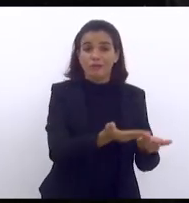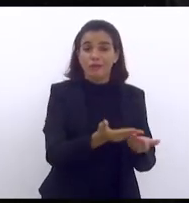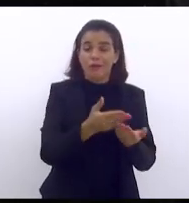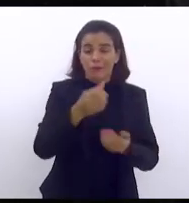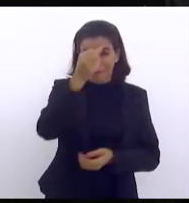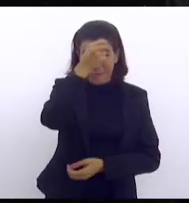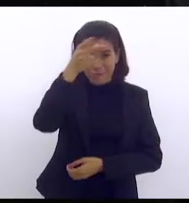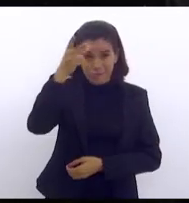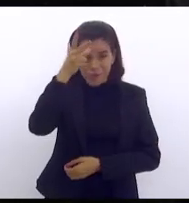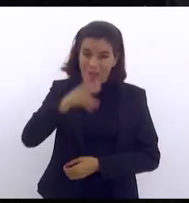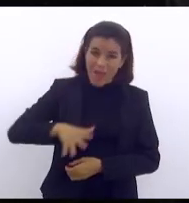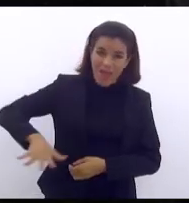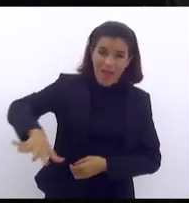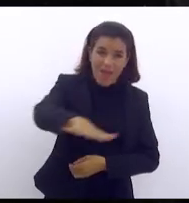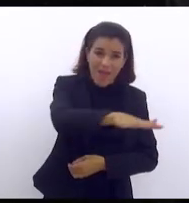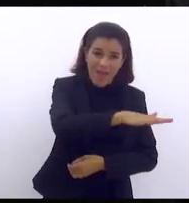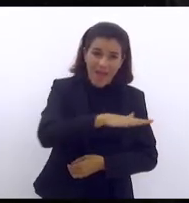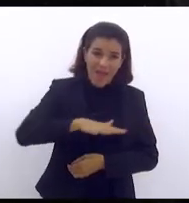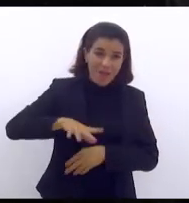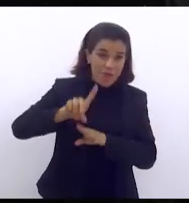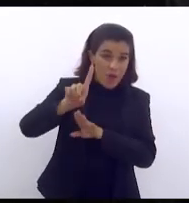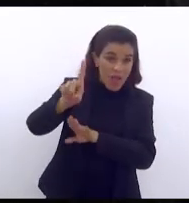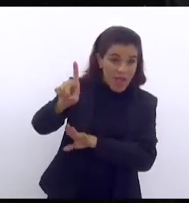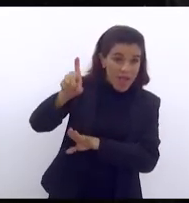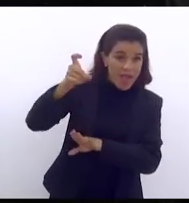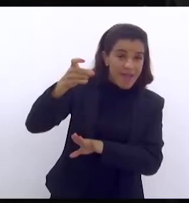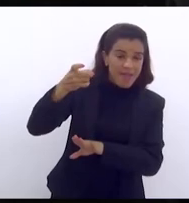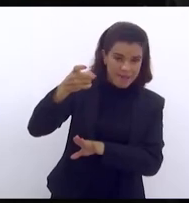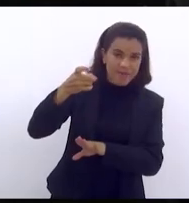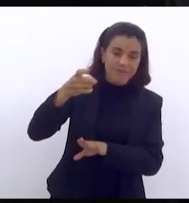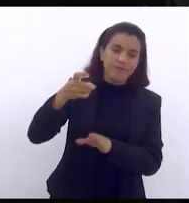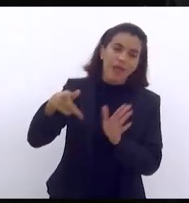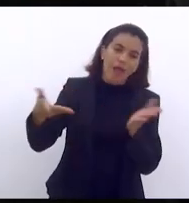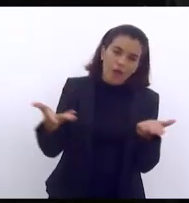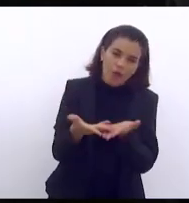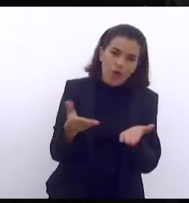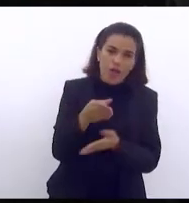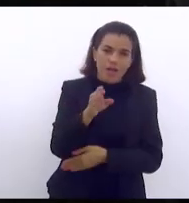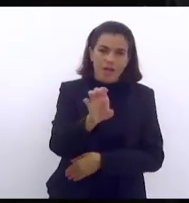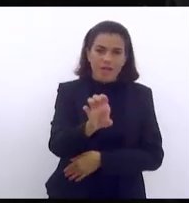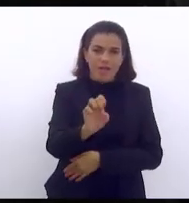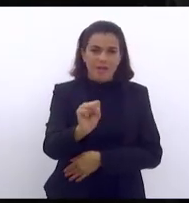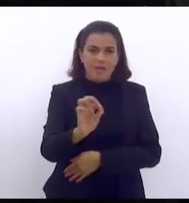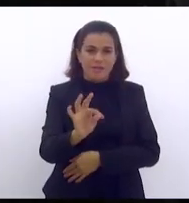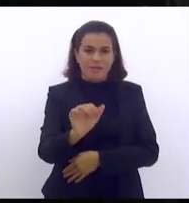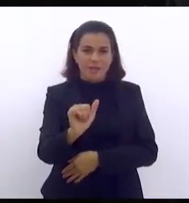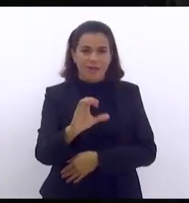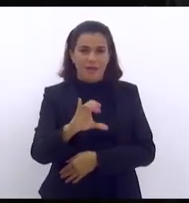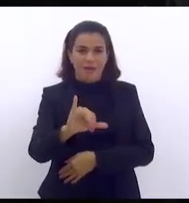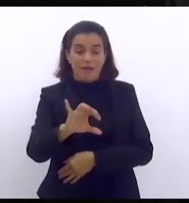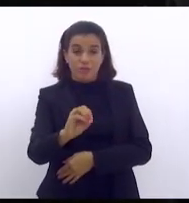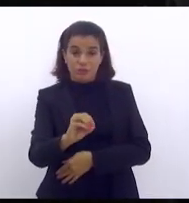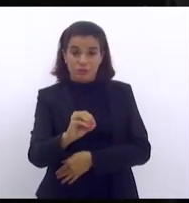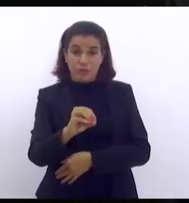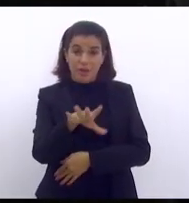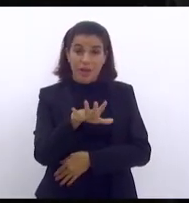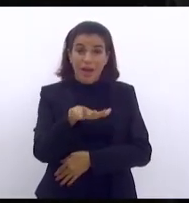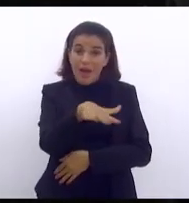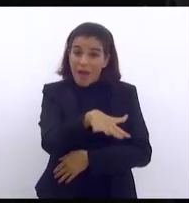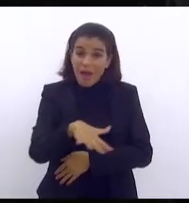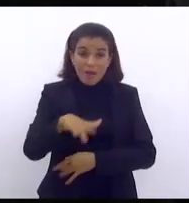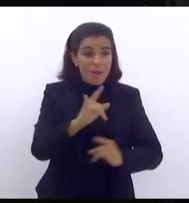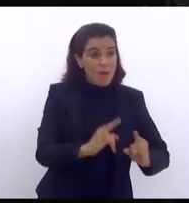públicas do Estácio inclusive a área que estão os dois